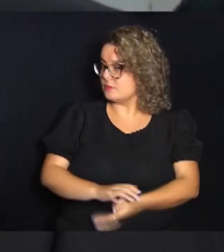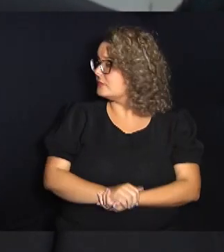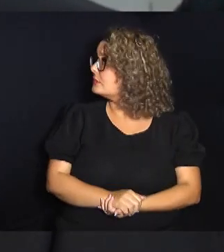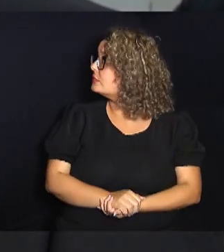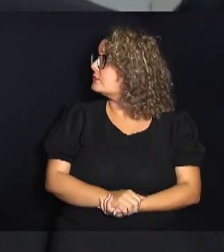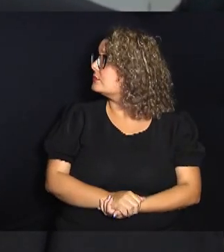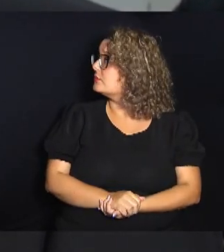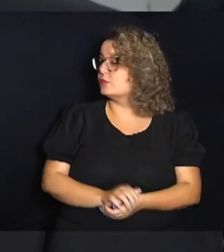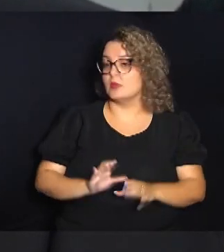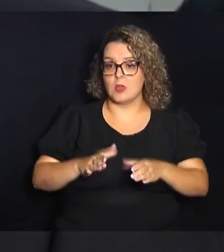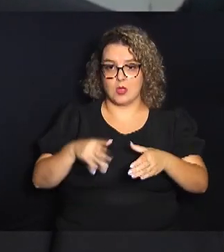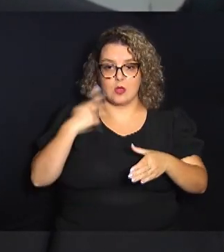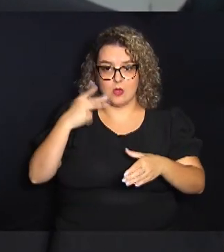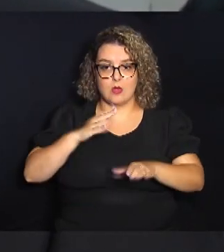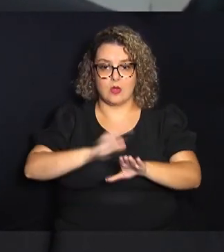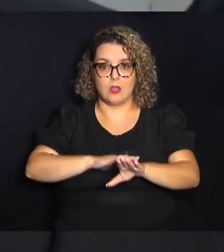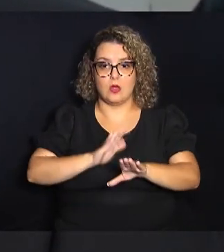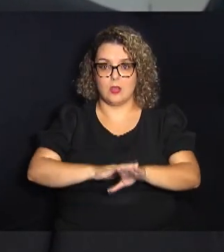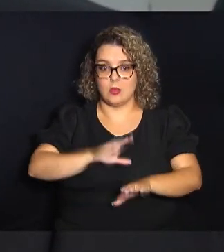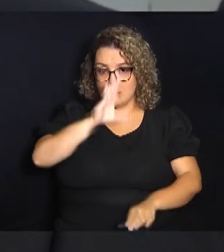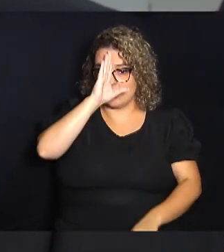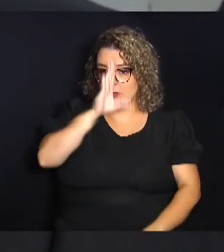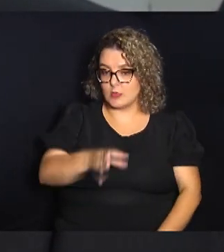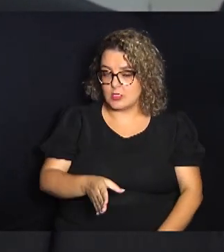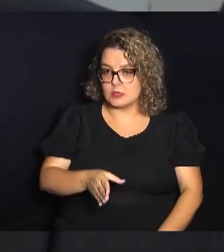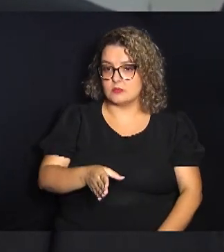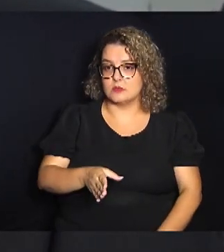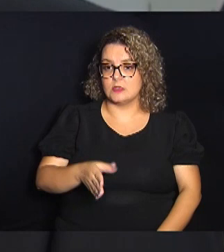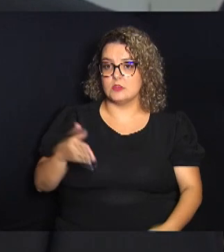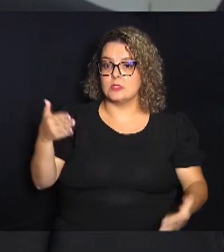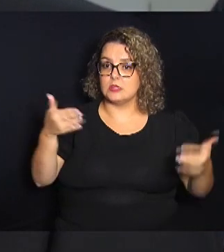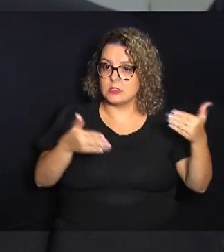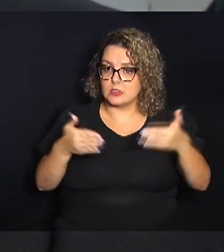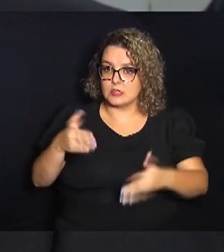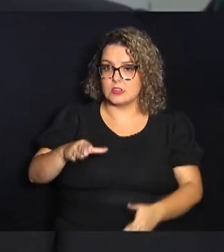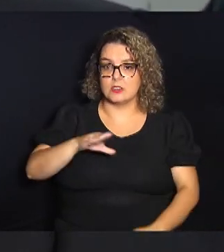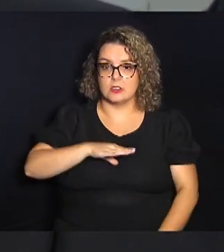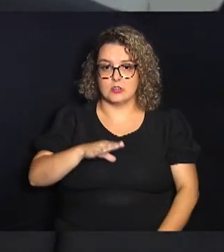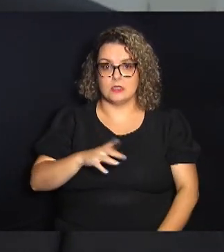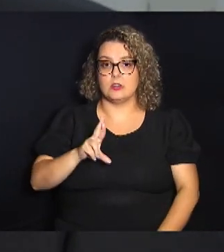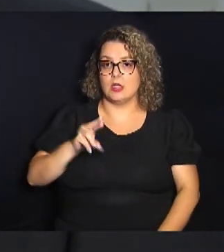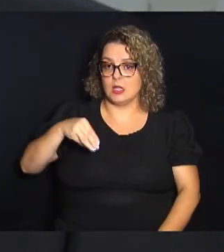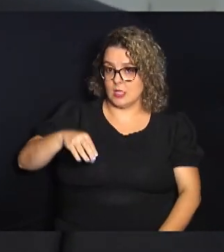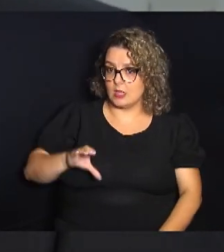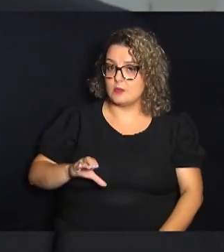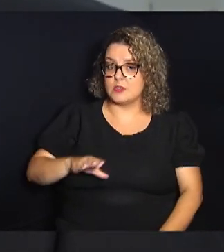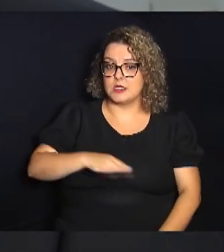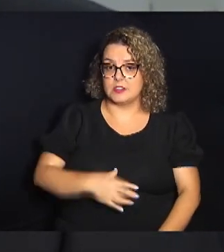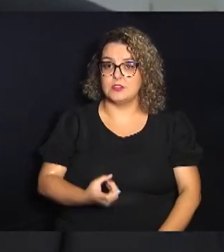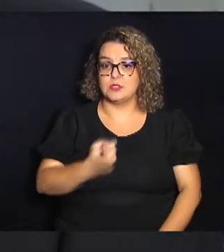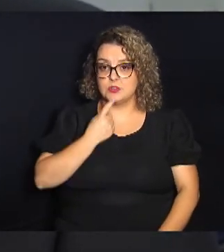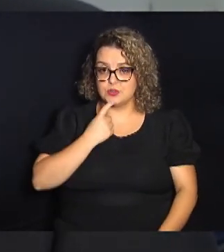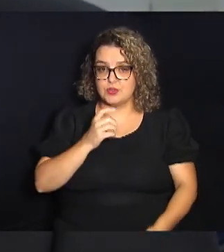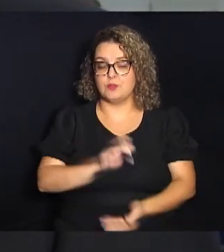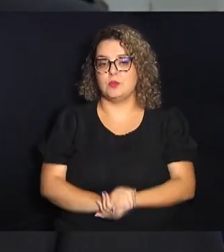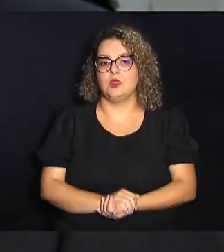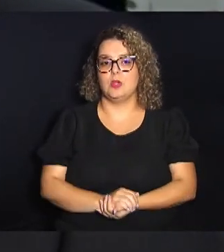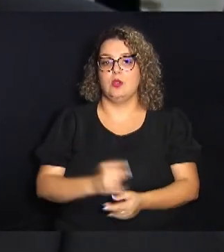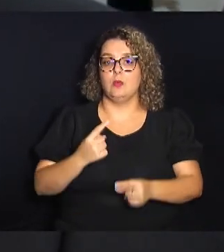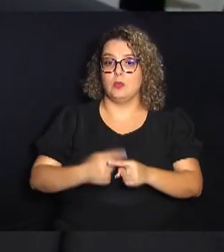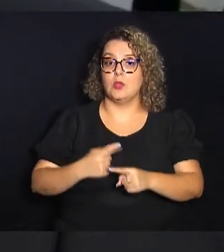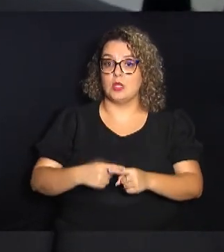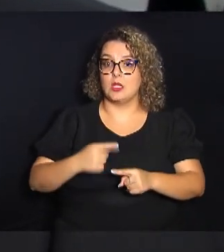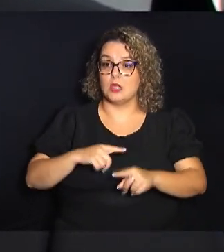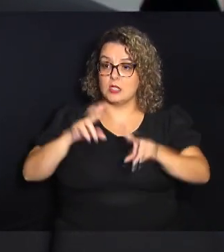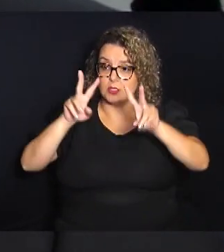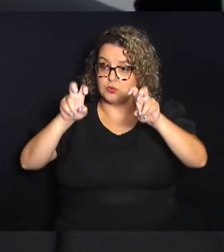função primordial na participação das cidades da região metropolitana de Campinas. Porque tem assuntos que